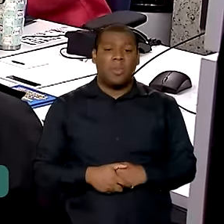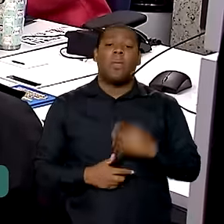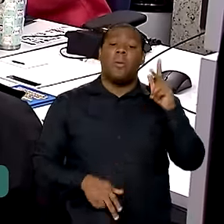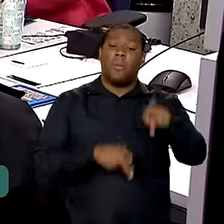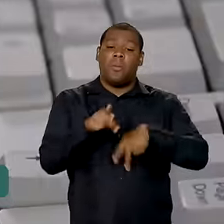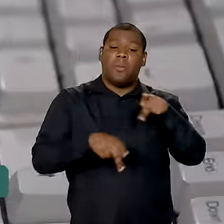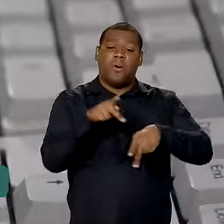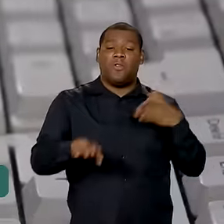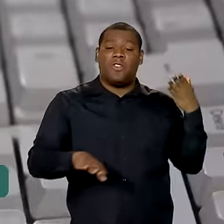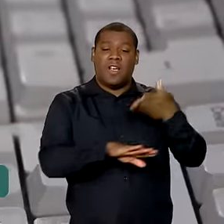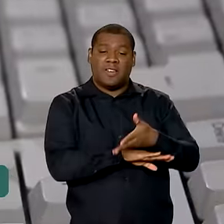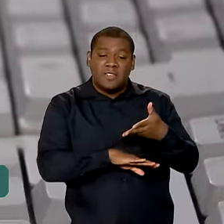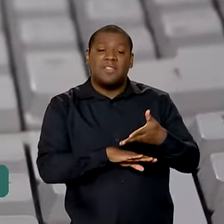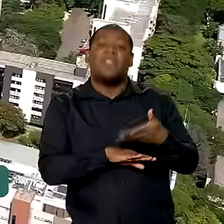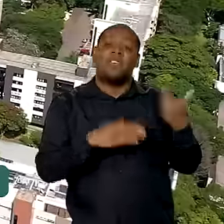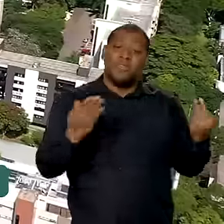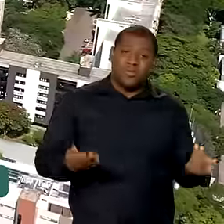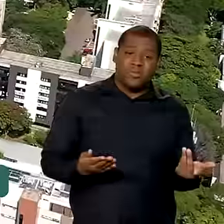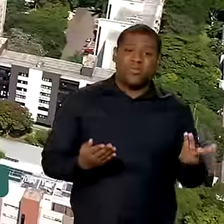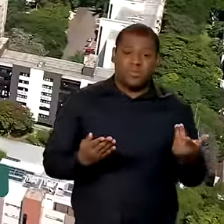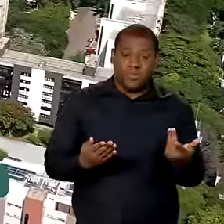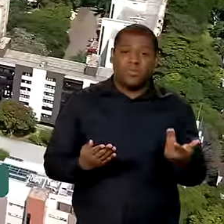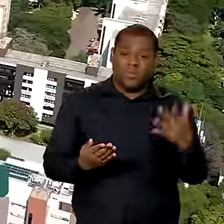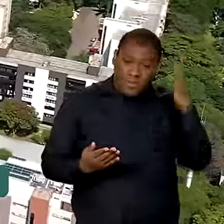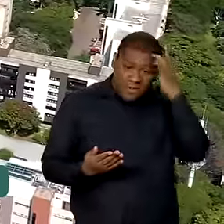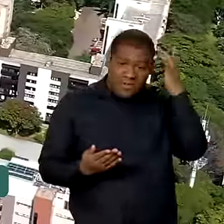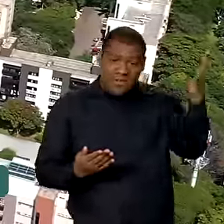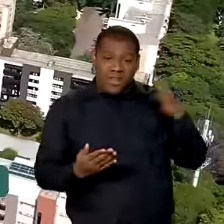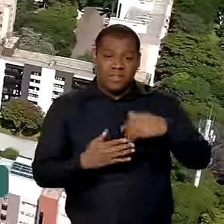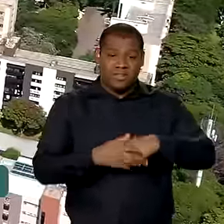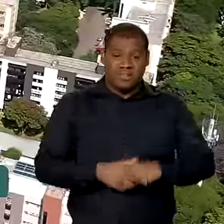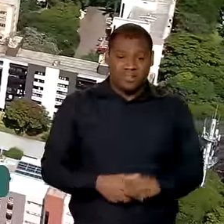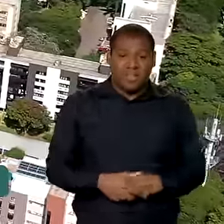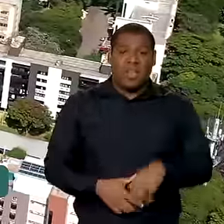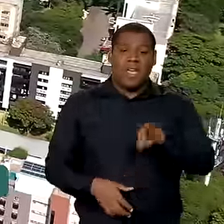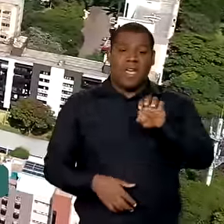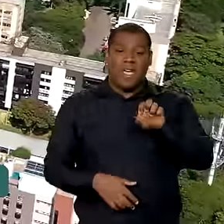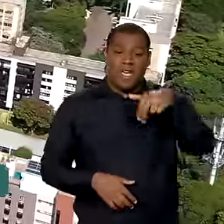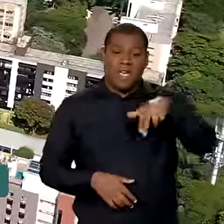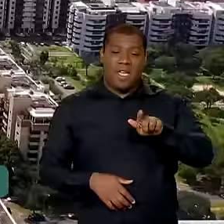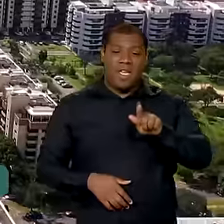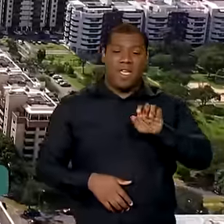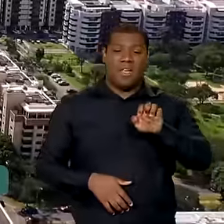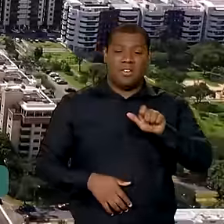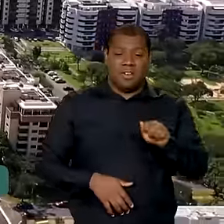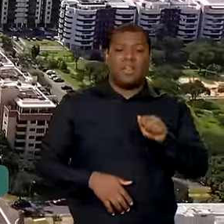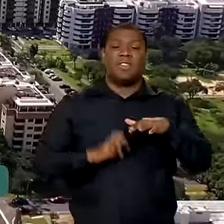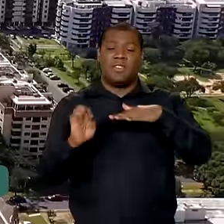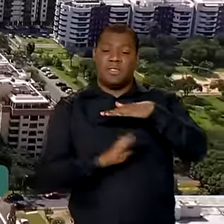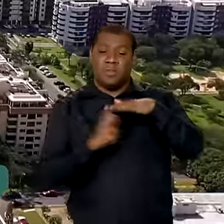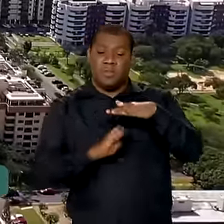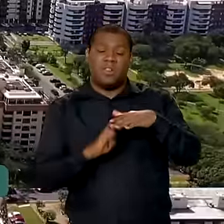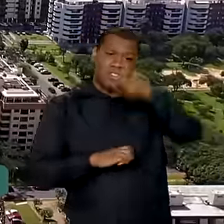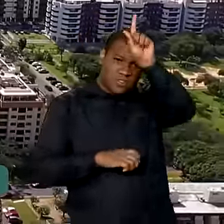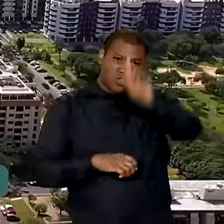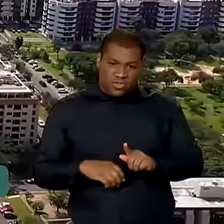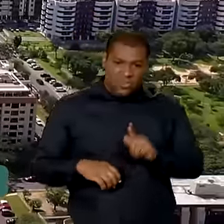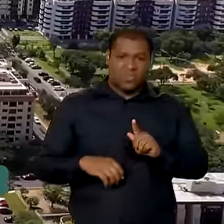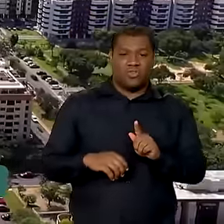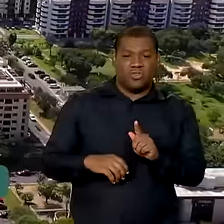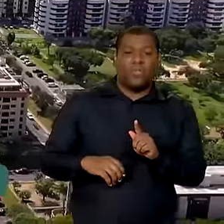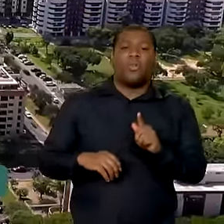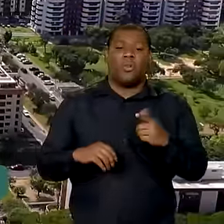financiamento de um imóvel é facilitado. A Engéia, empresa gestora de ativos que administra residências,